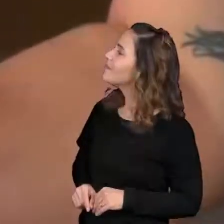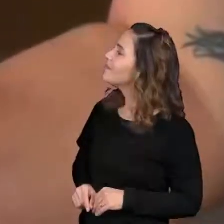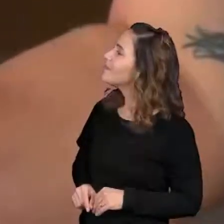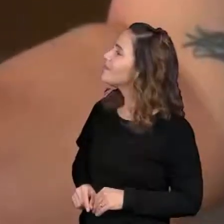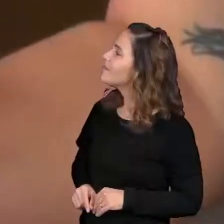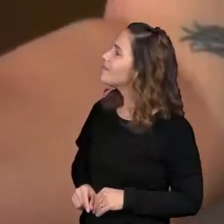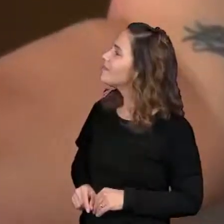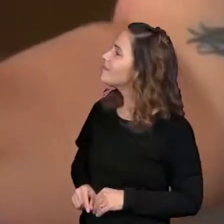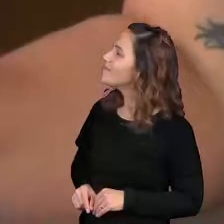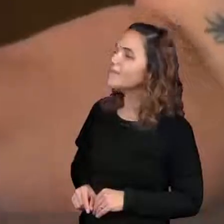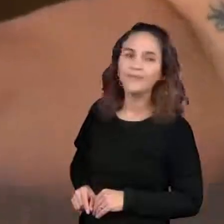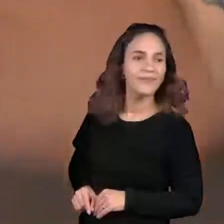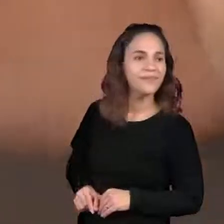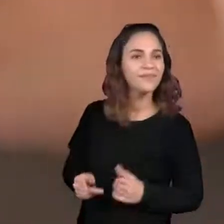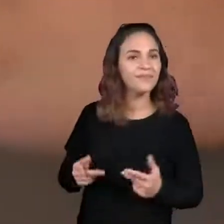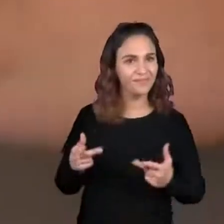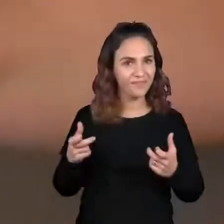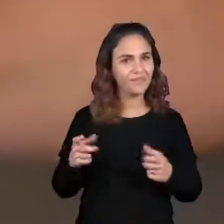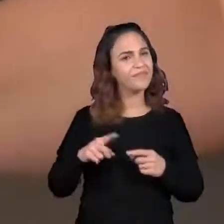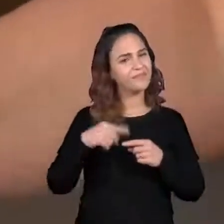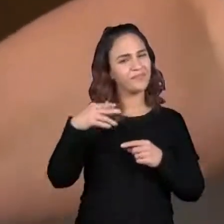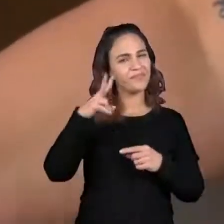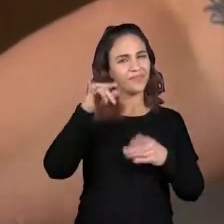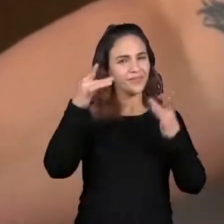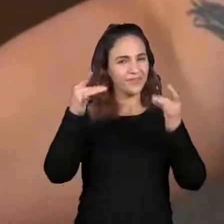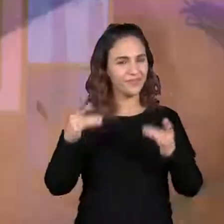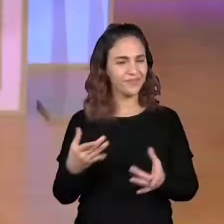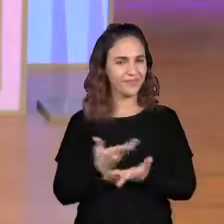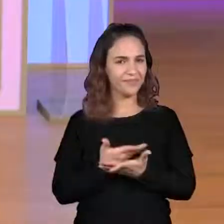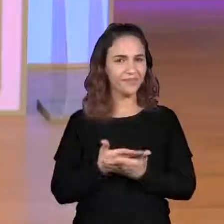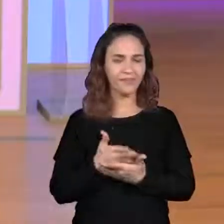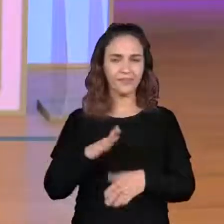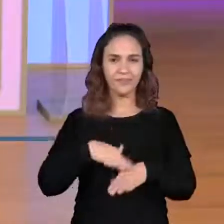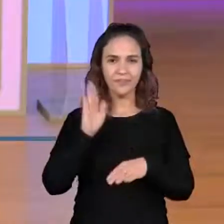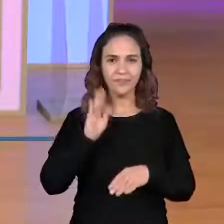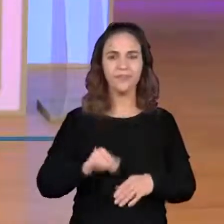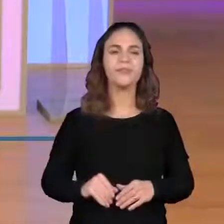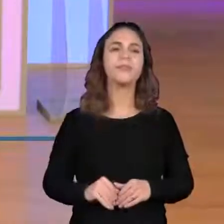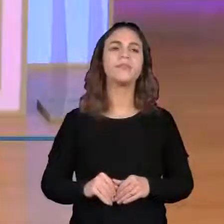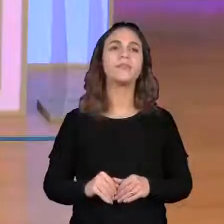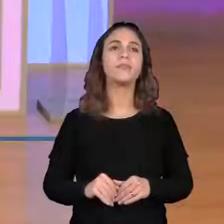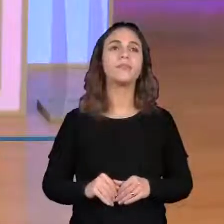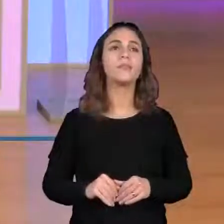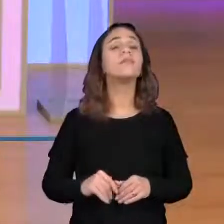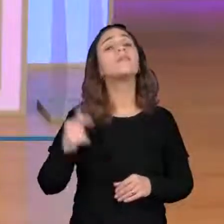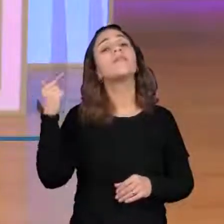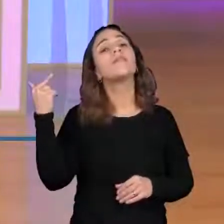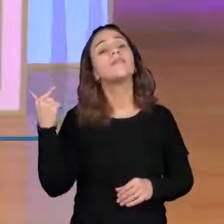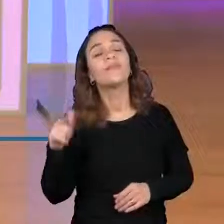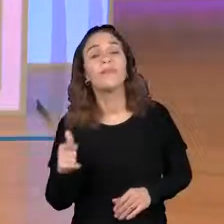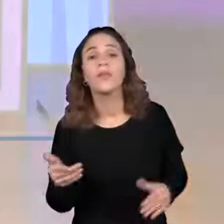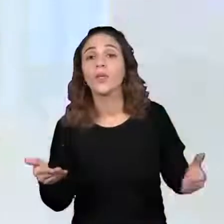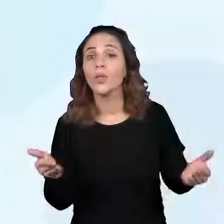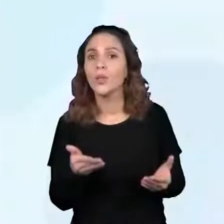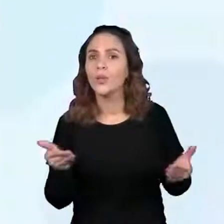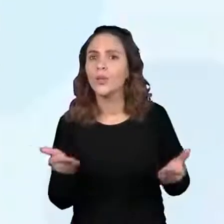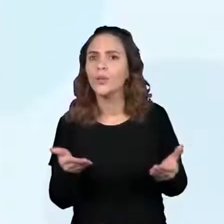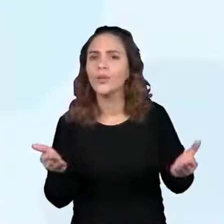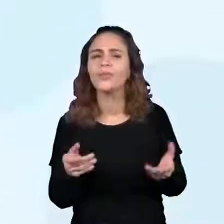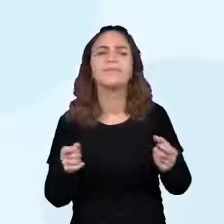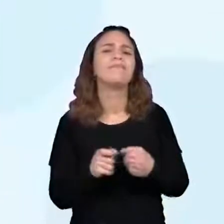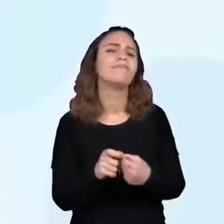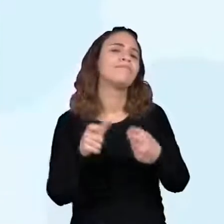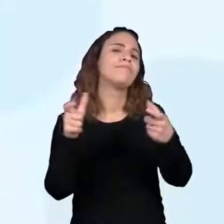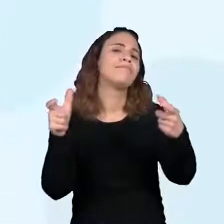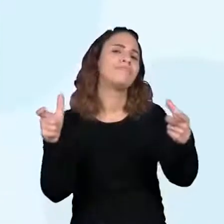norte? Nós vamos estudar melhor sobre a bússola. Além disso, hoje em dia, olha só,